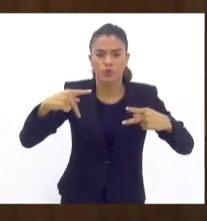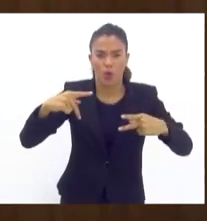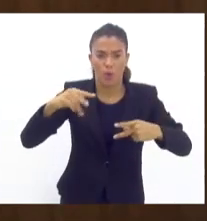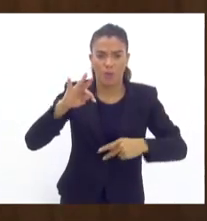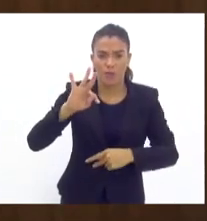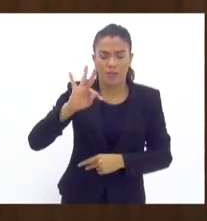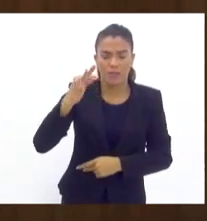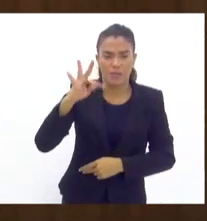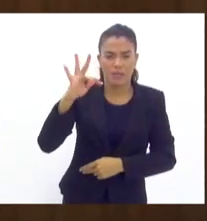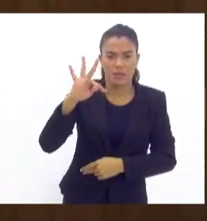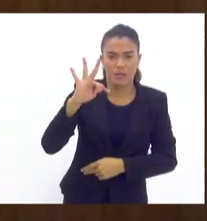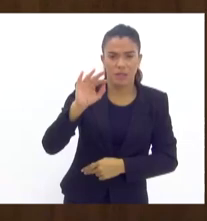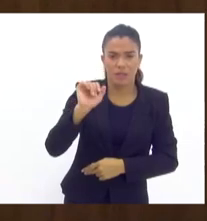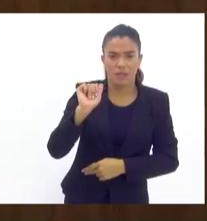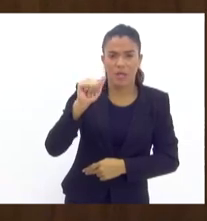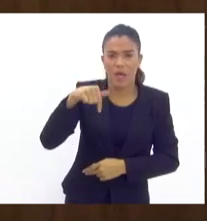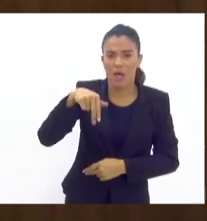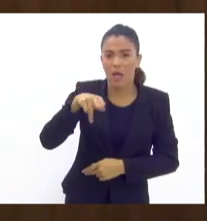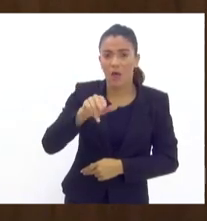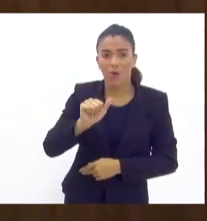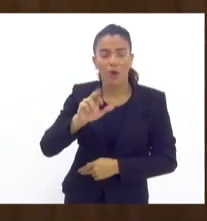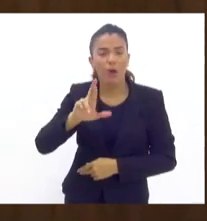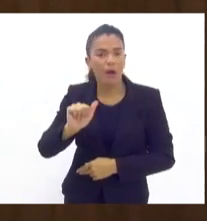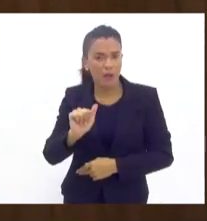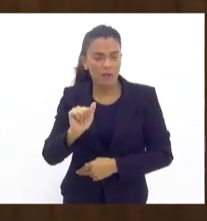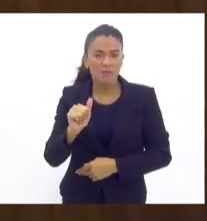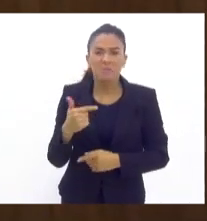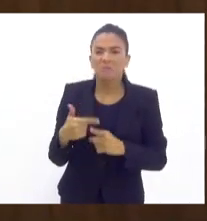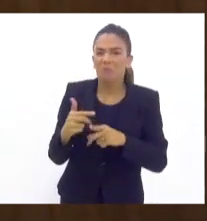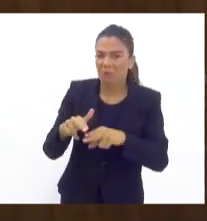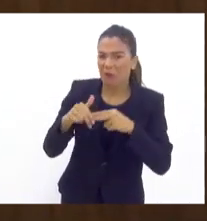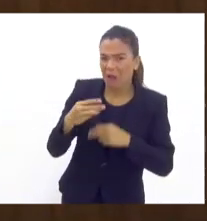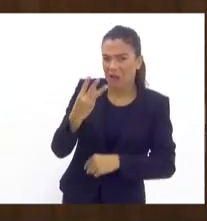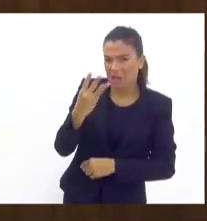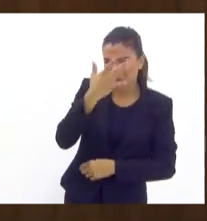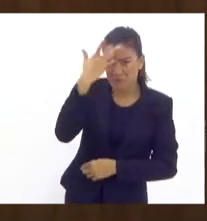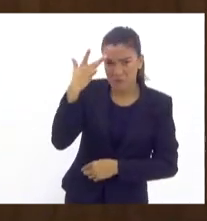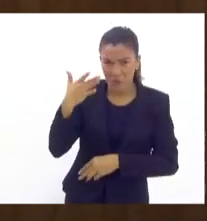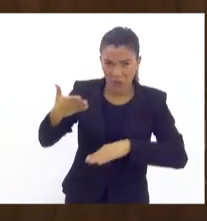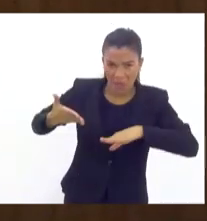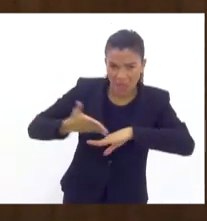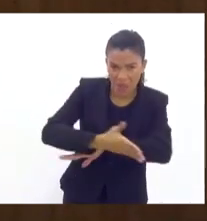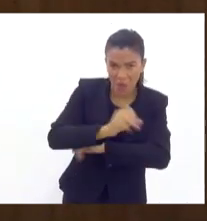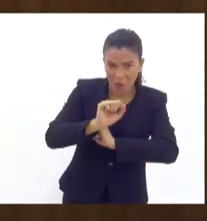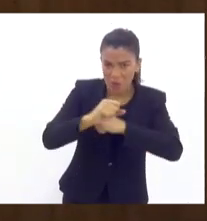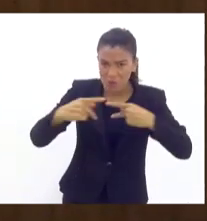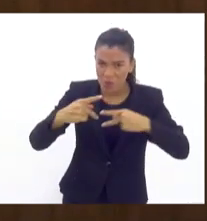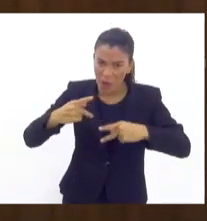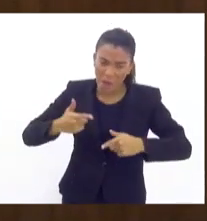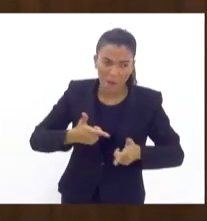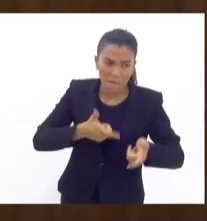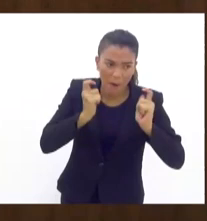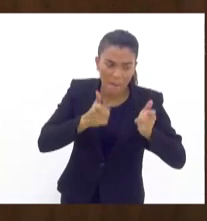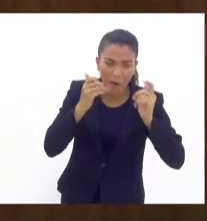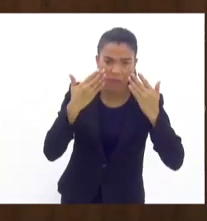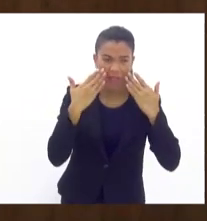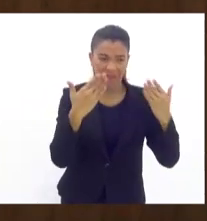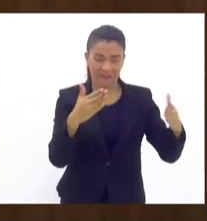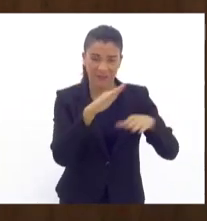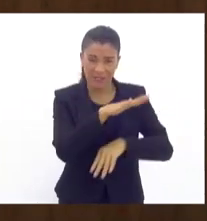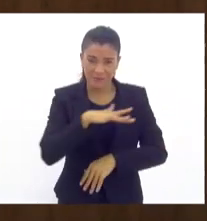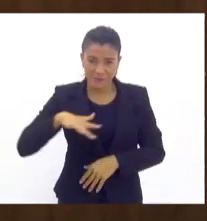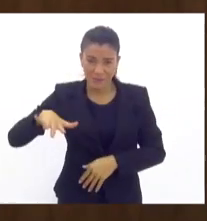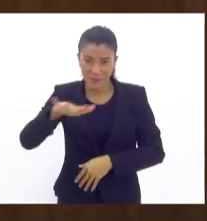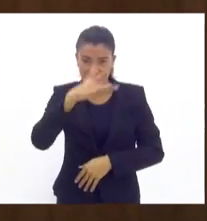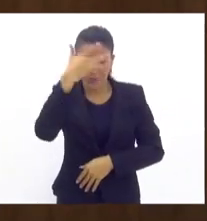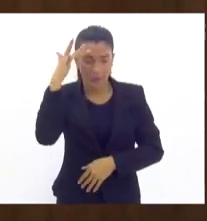só é causado, não foi porque os caras três malucos foram lá matar uma pessoa na frente de todo mundo, não. Isso é